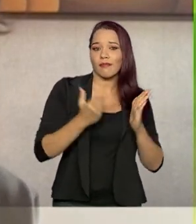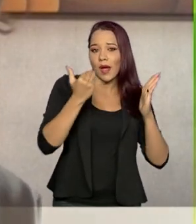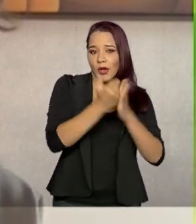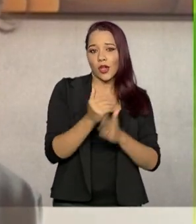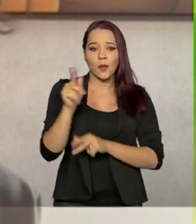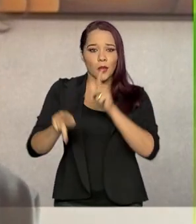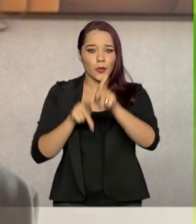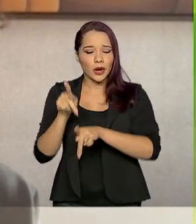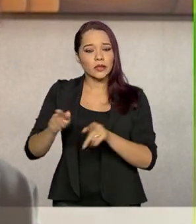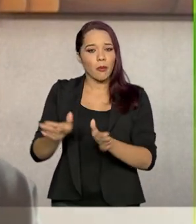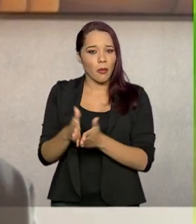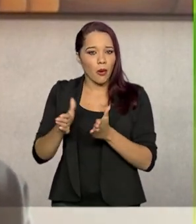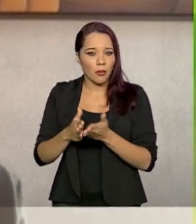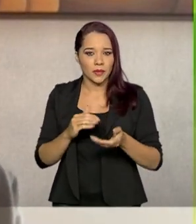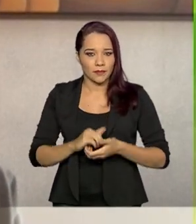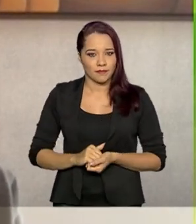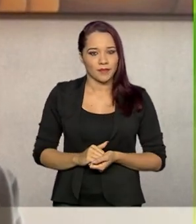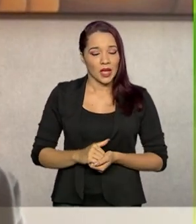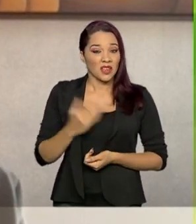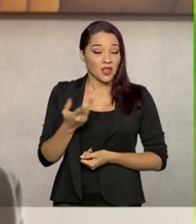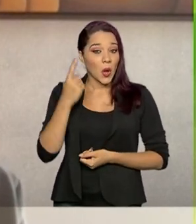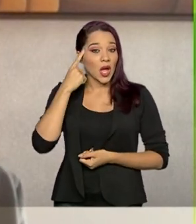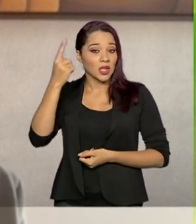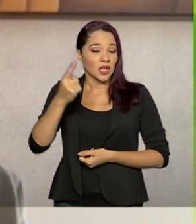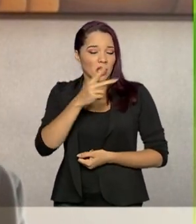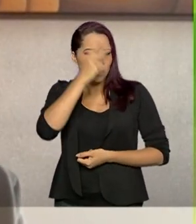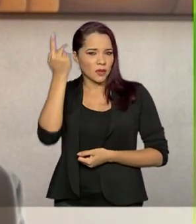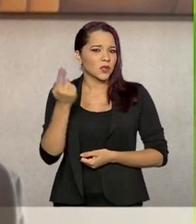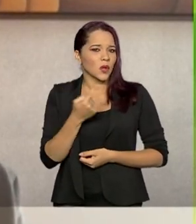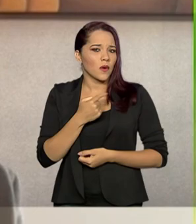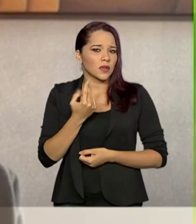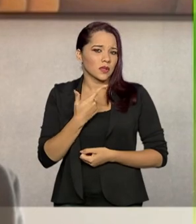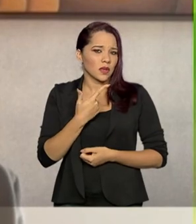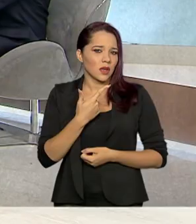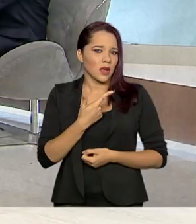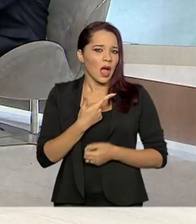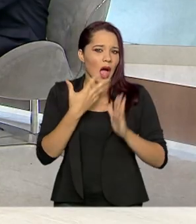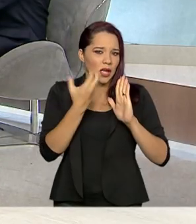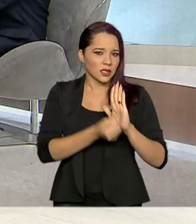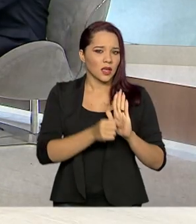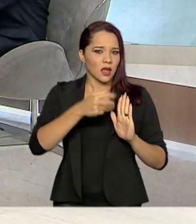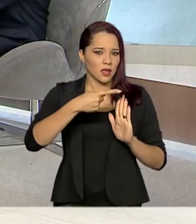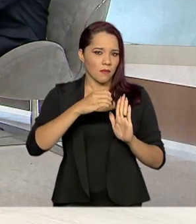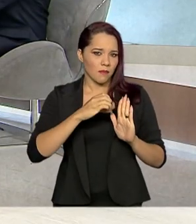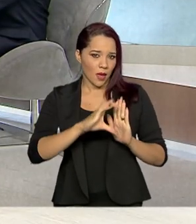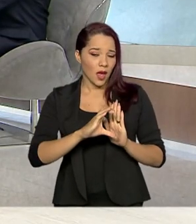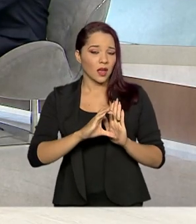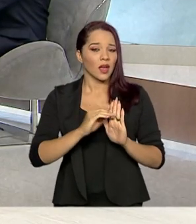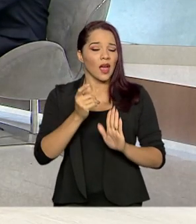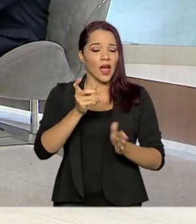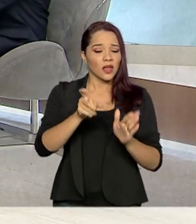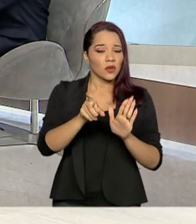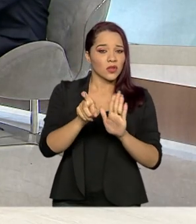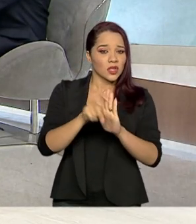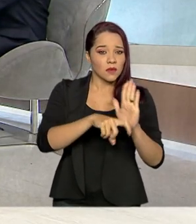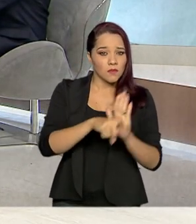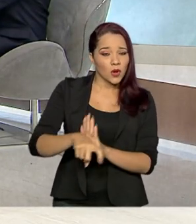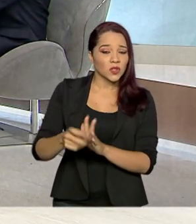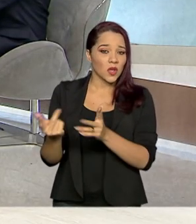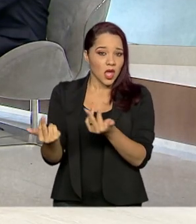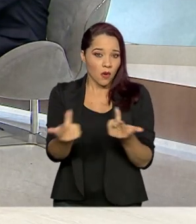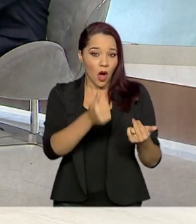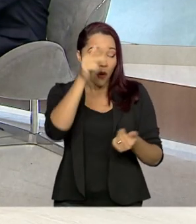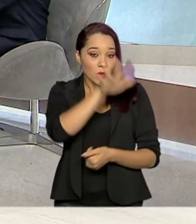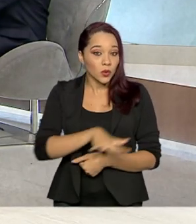do que a população de baixa renda. Então, a ideia dos defensores da PEC é fazer com que a tributação seja igual para todo mundo, mas